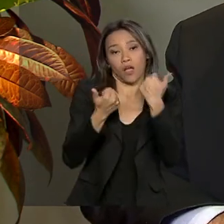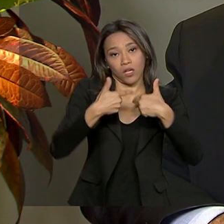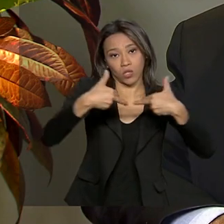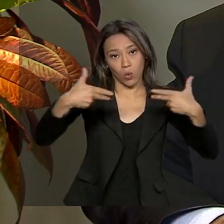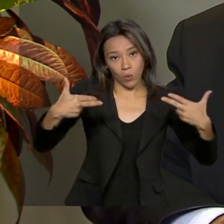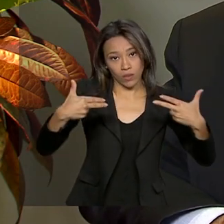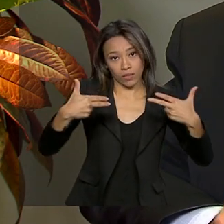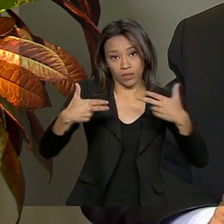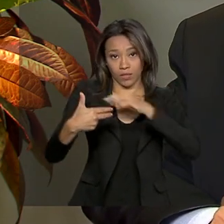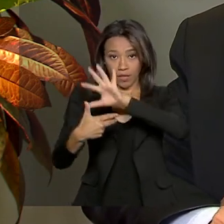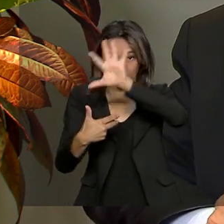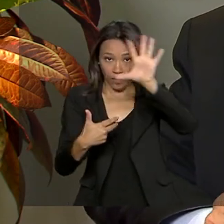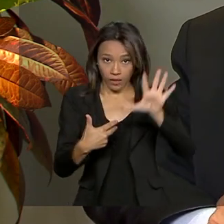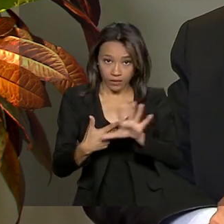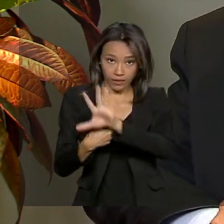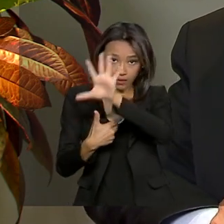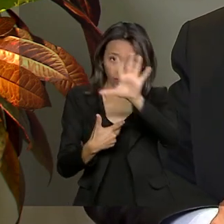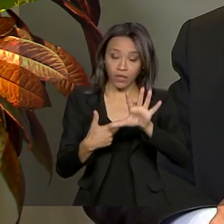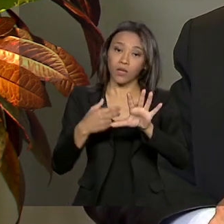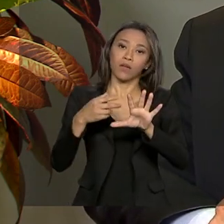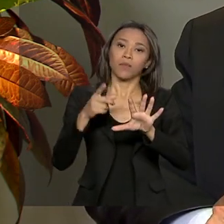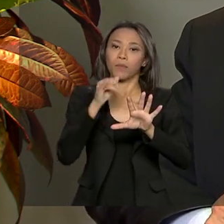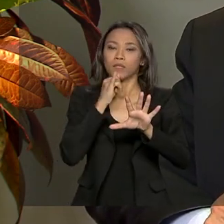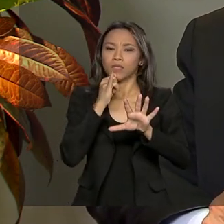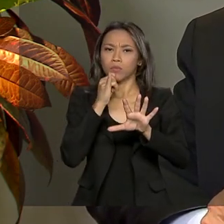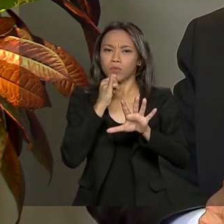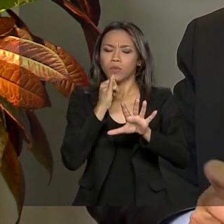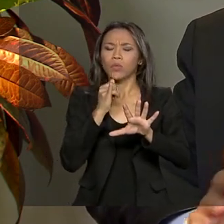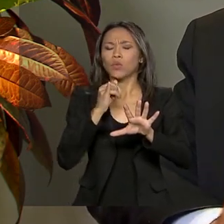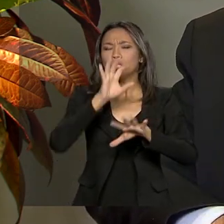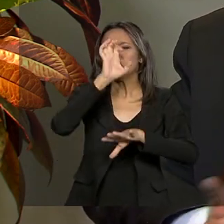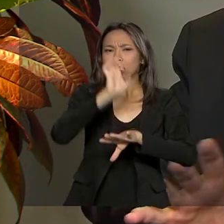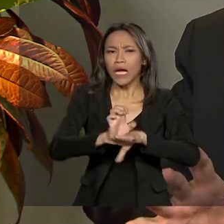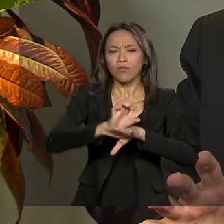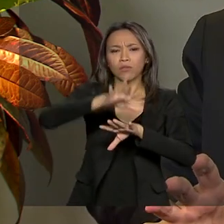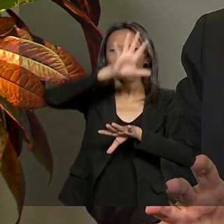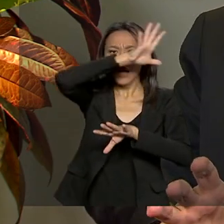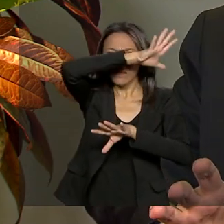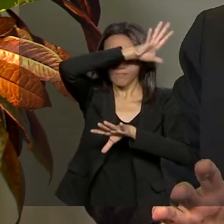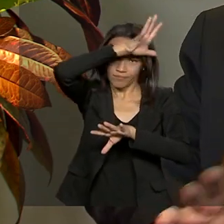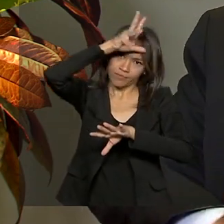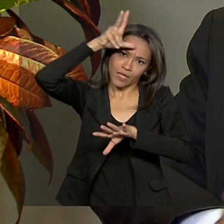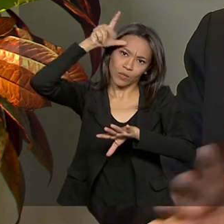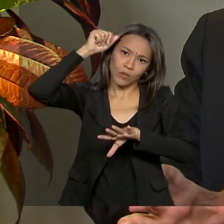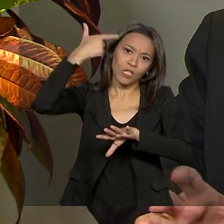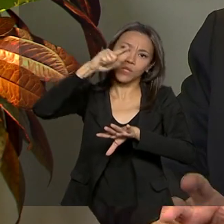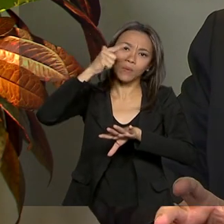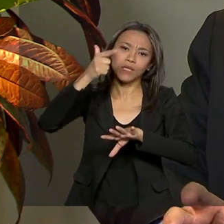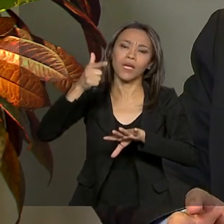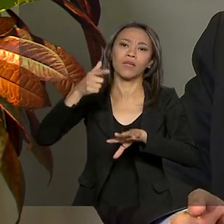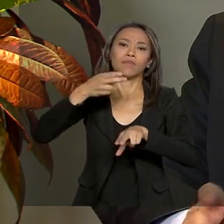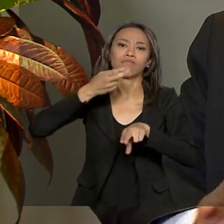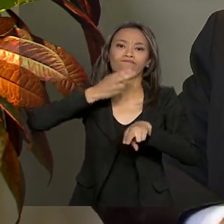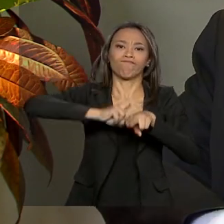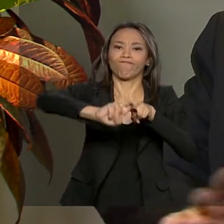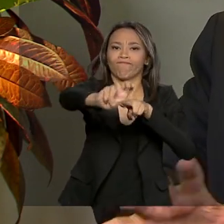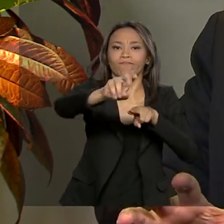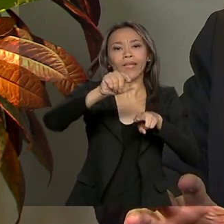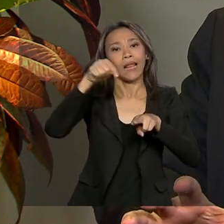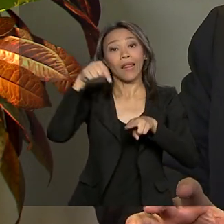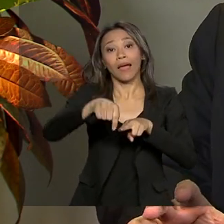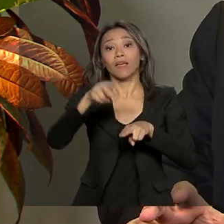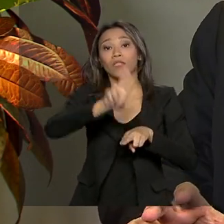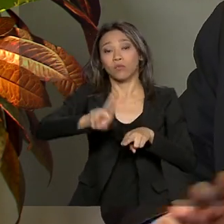Amazônia Ocidental, se pegar o estado do Amazonas, por exemplo, onde não há rodovias, o único transporte é aéreo ou